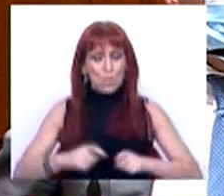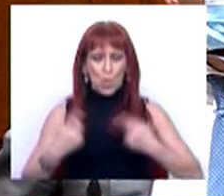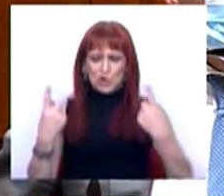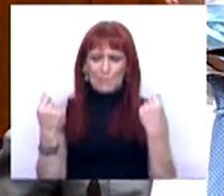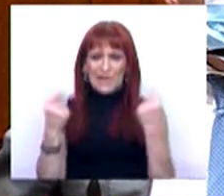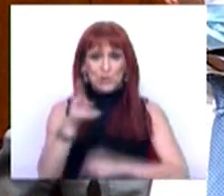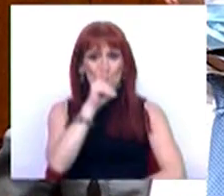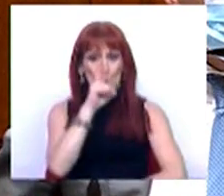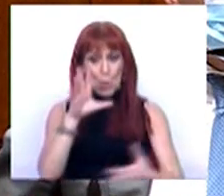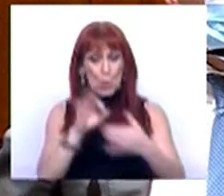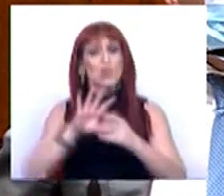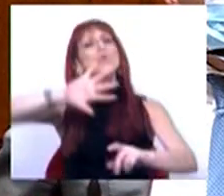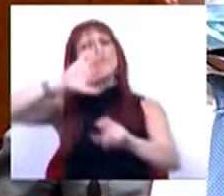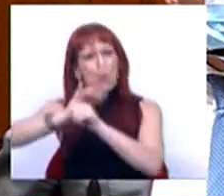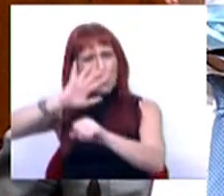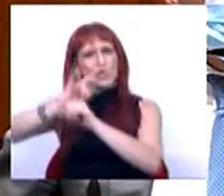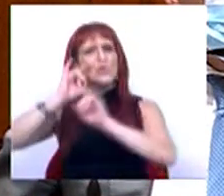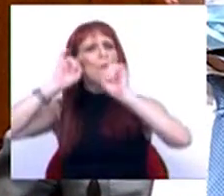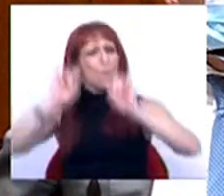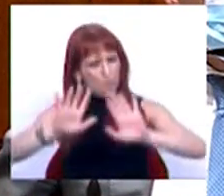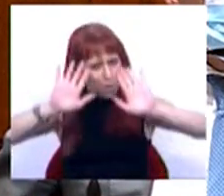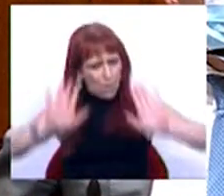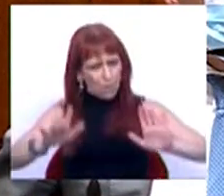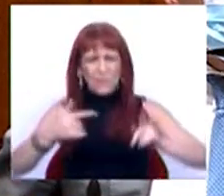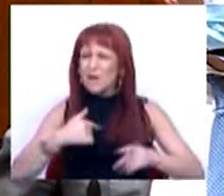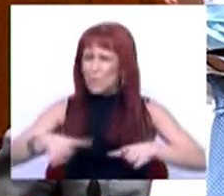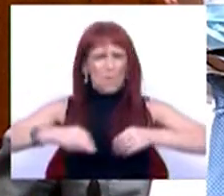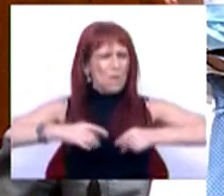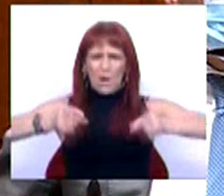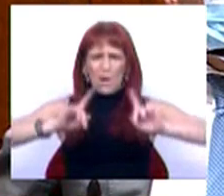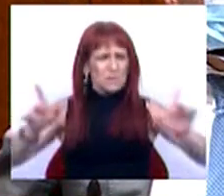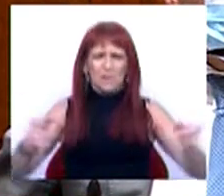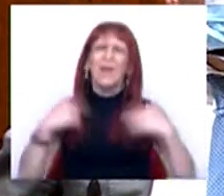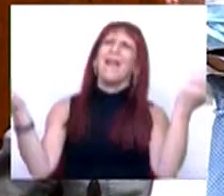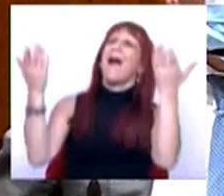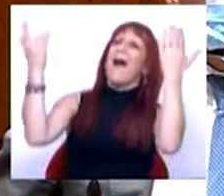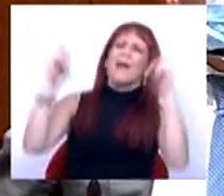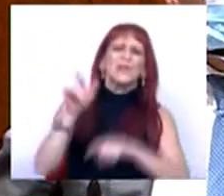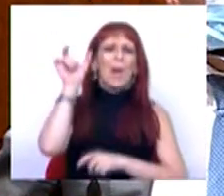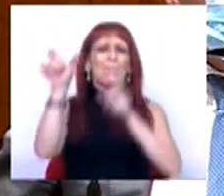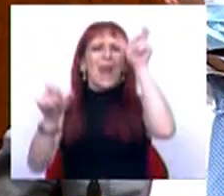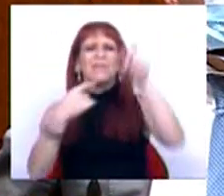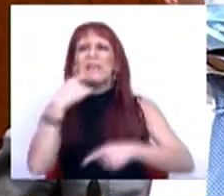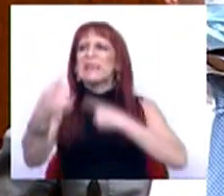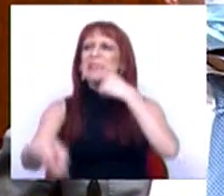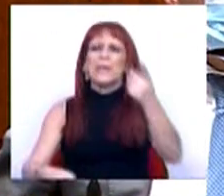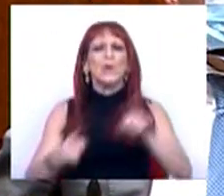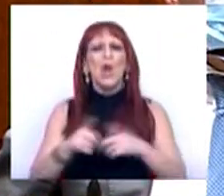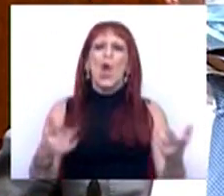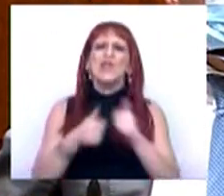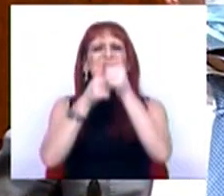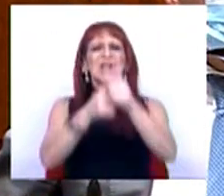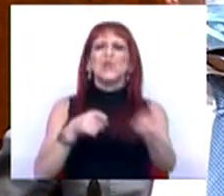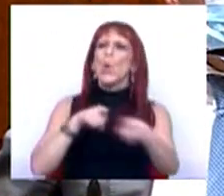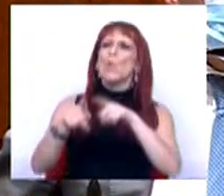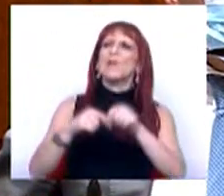preços dos combustíveis e outros. E por isso eu não aceito, de forma leve, as palavras que são colocadas de estarmos a seguir